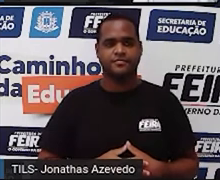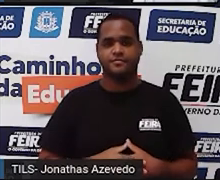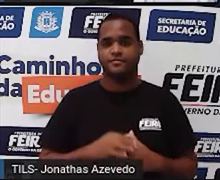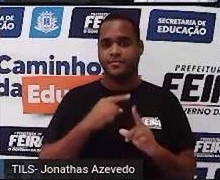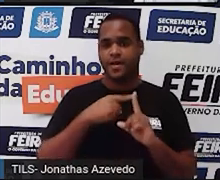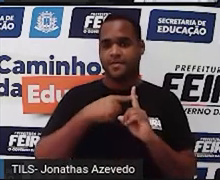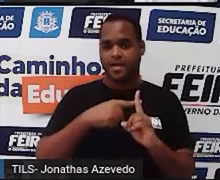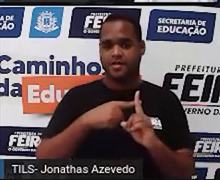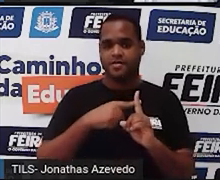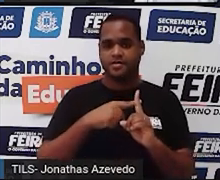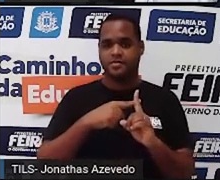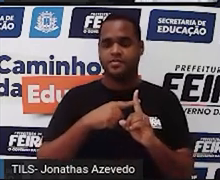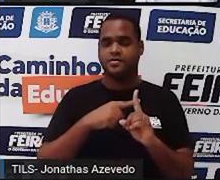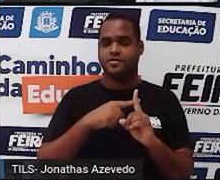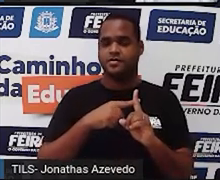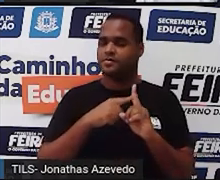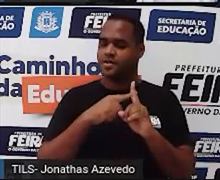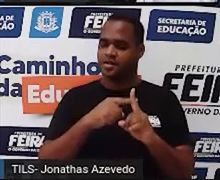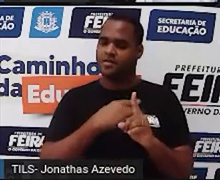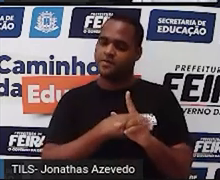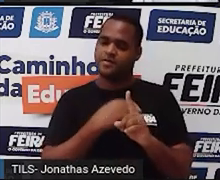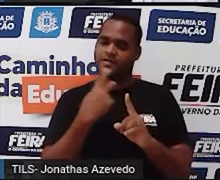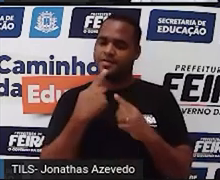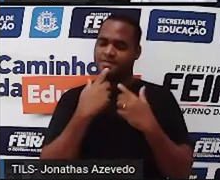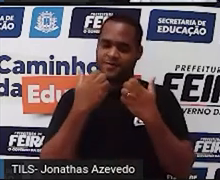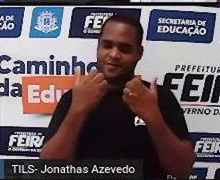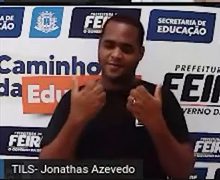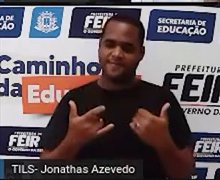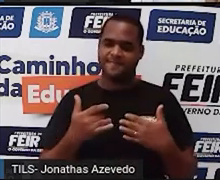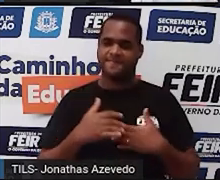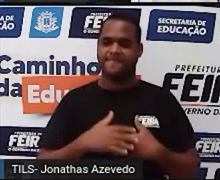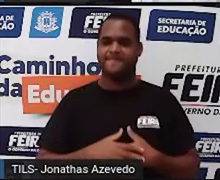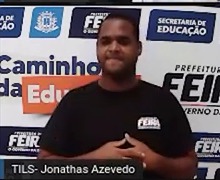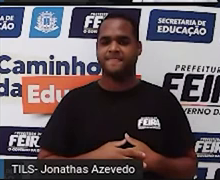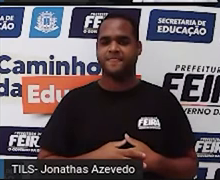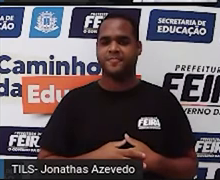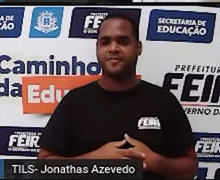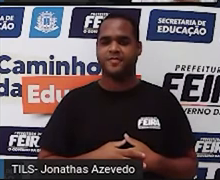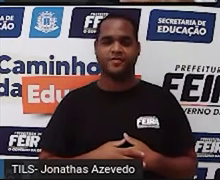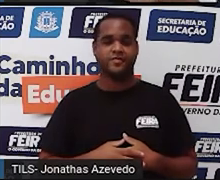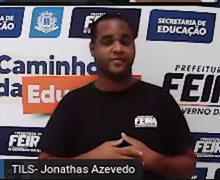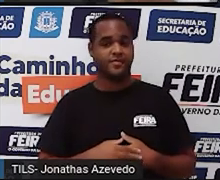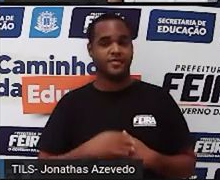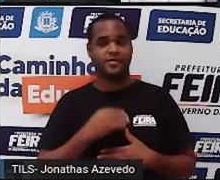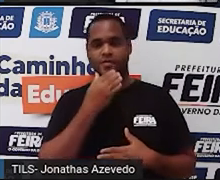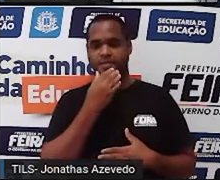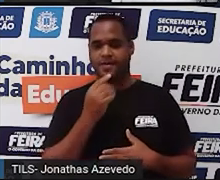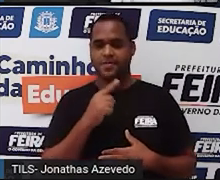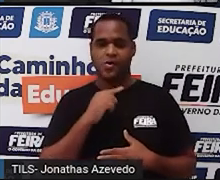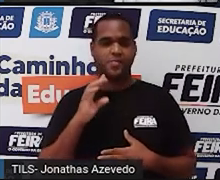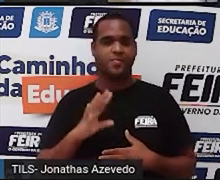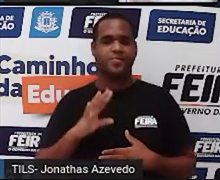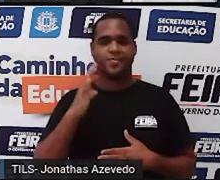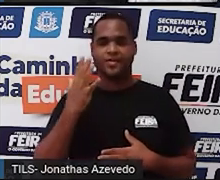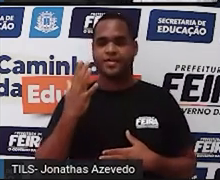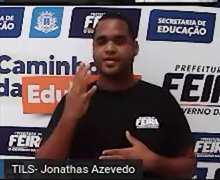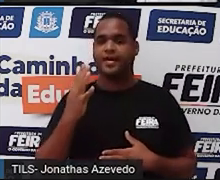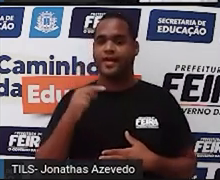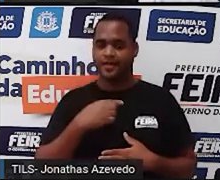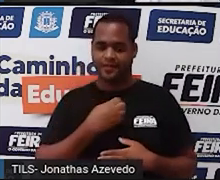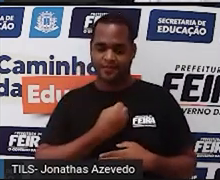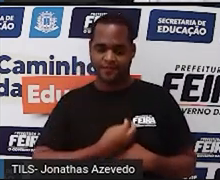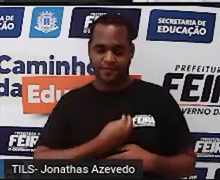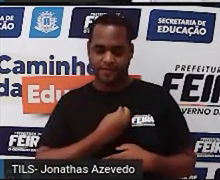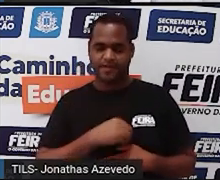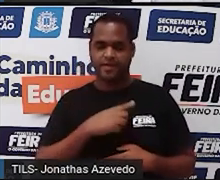mas, né, o filho dele morre e depois dessa morte do filho ele ainda vive mais quatro anos.